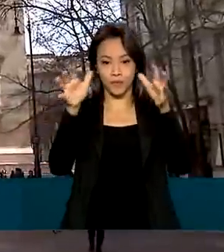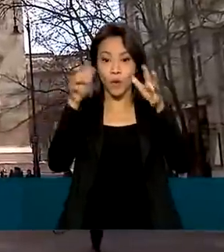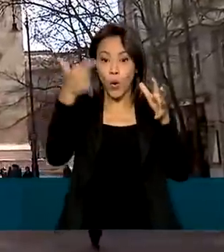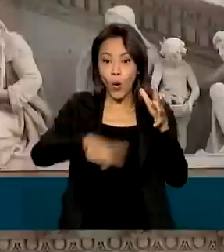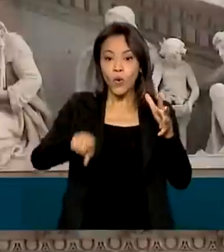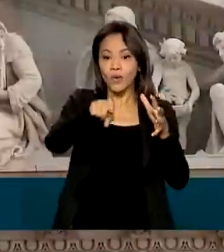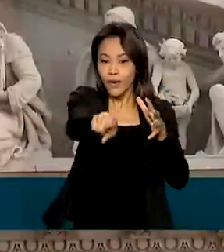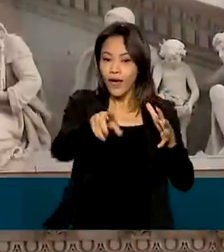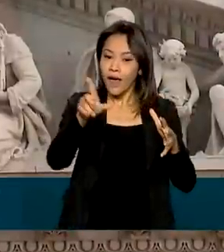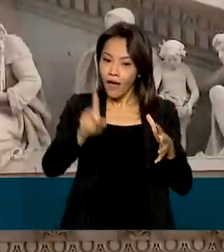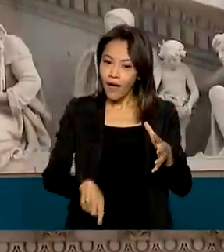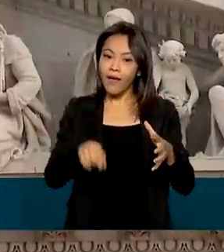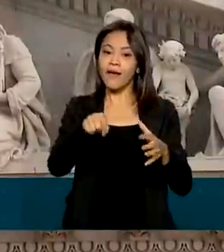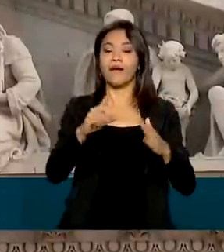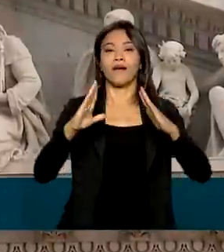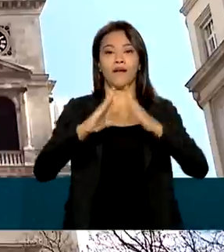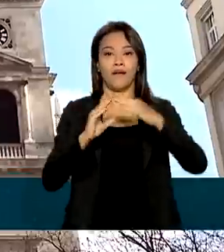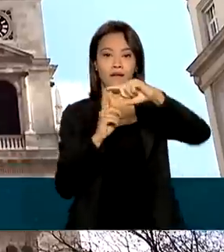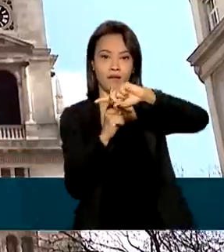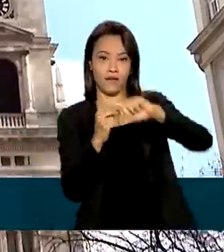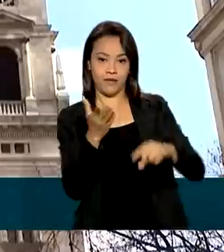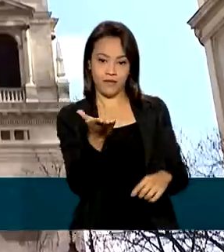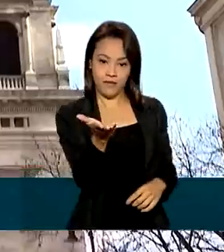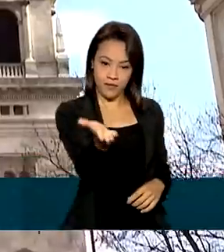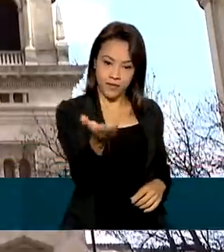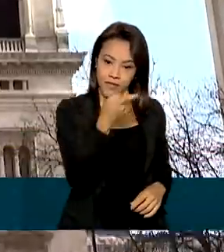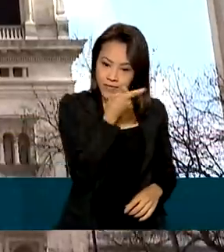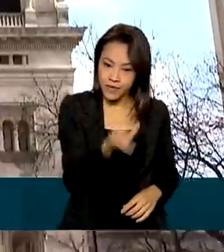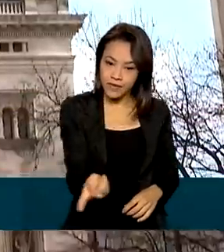visitado é a Basílica de São Estevão.